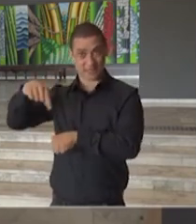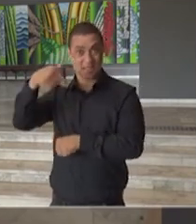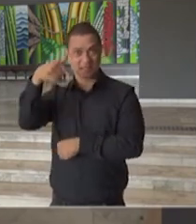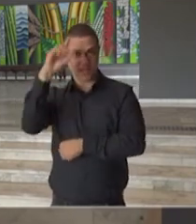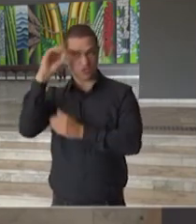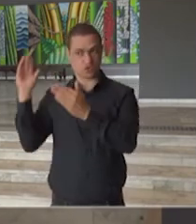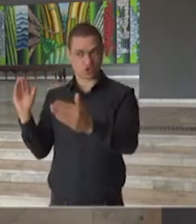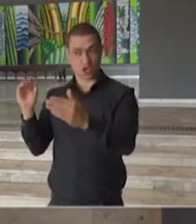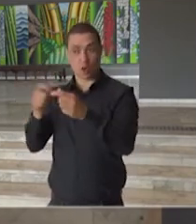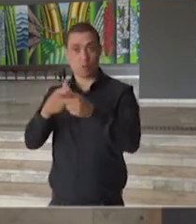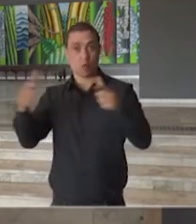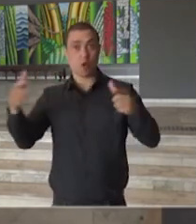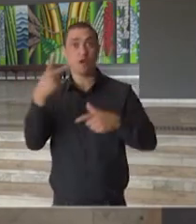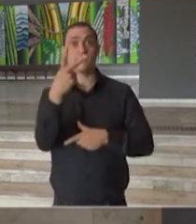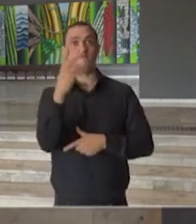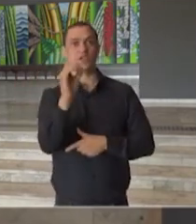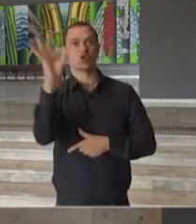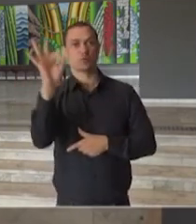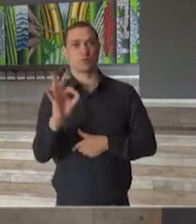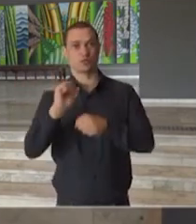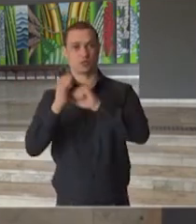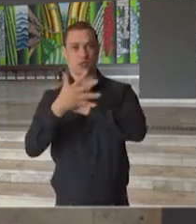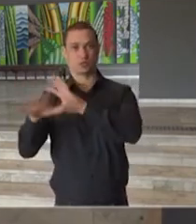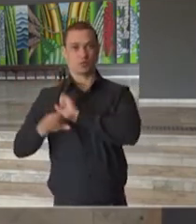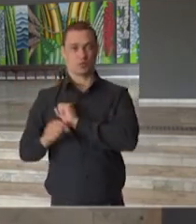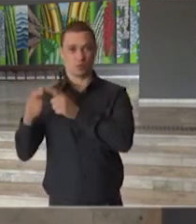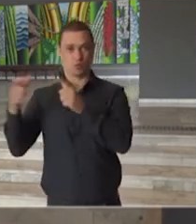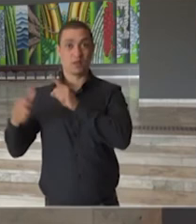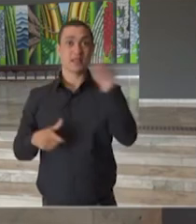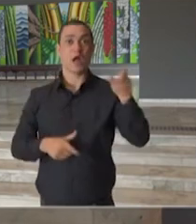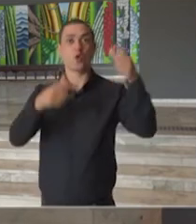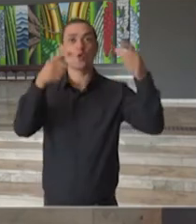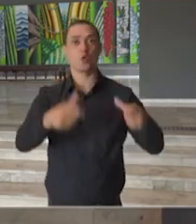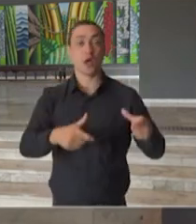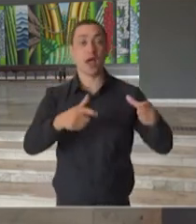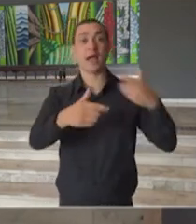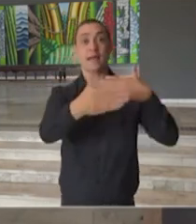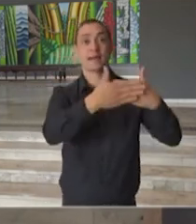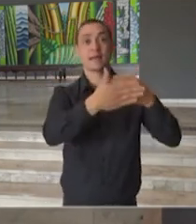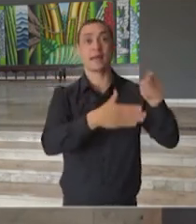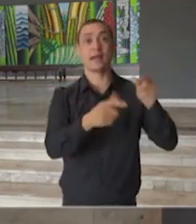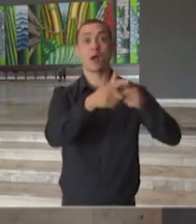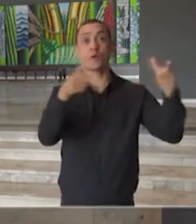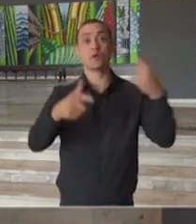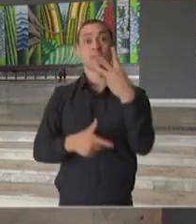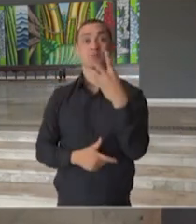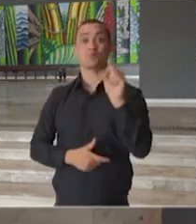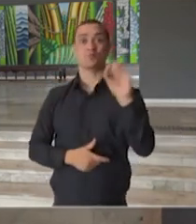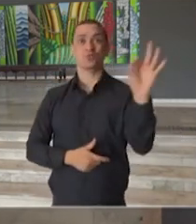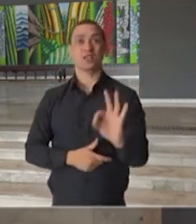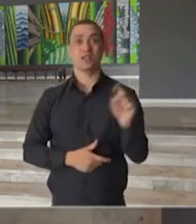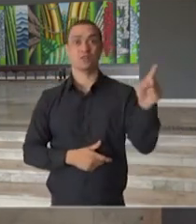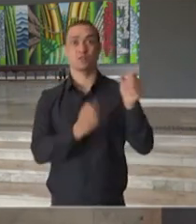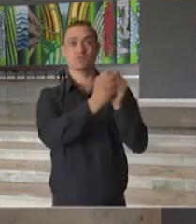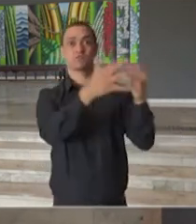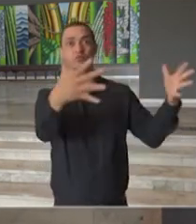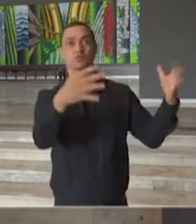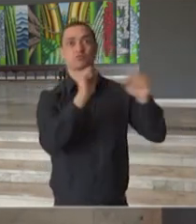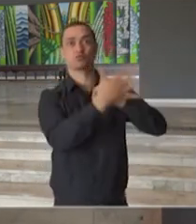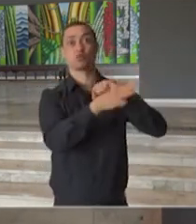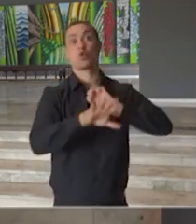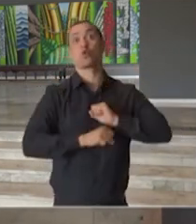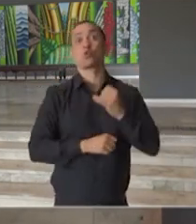um crescimento de 20% no número de casos, na região de Ribeirão Preto, um crescimento de 38% no número de casos,